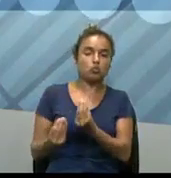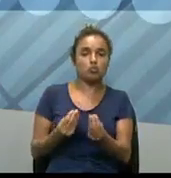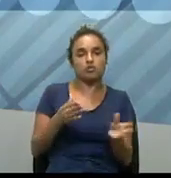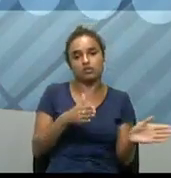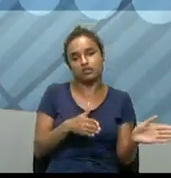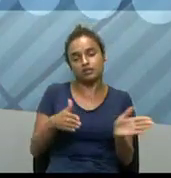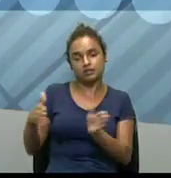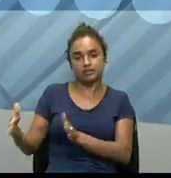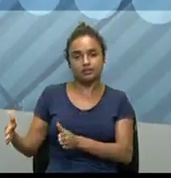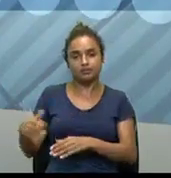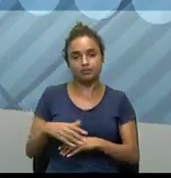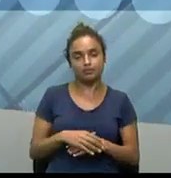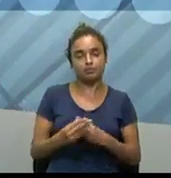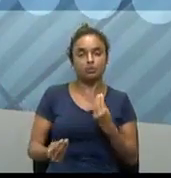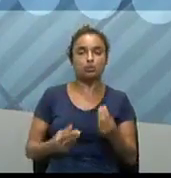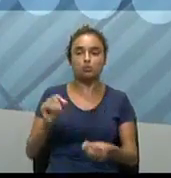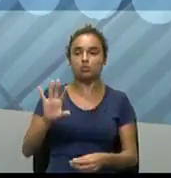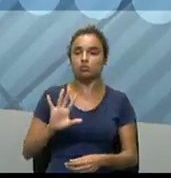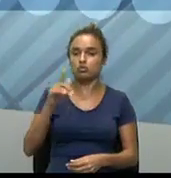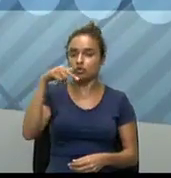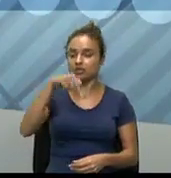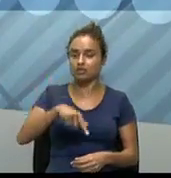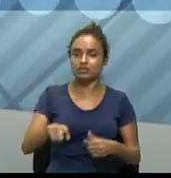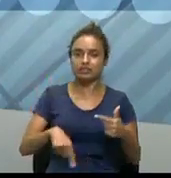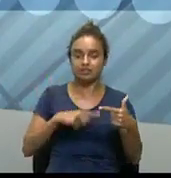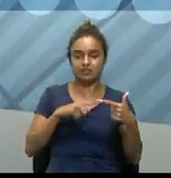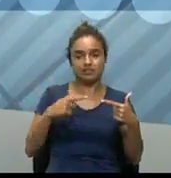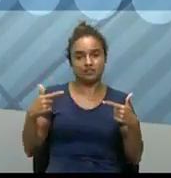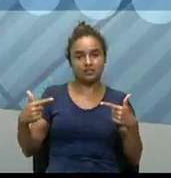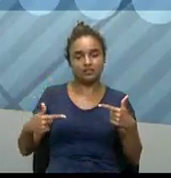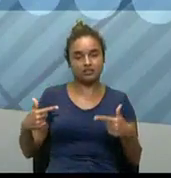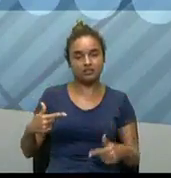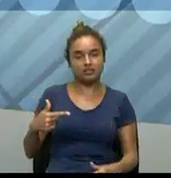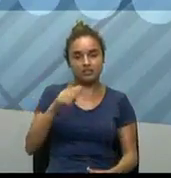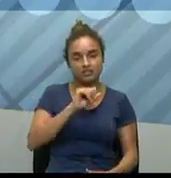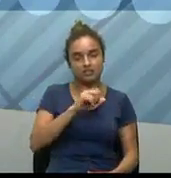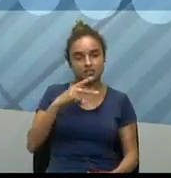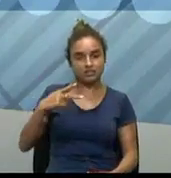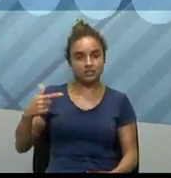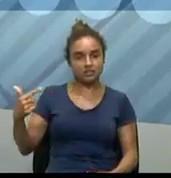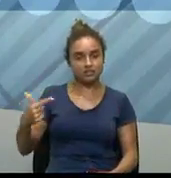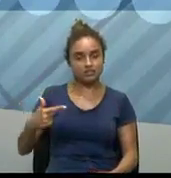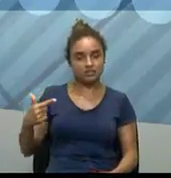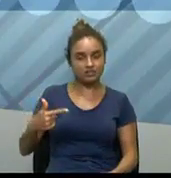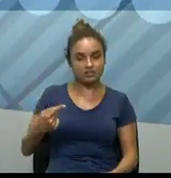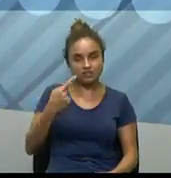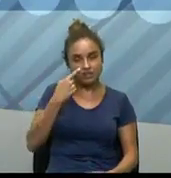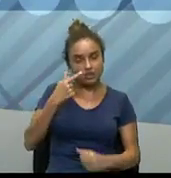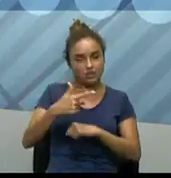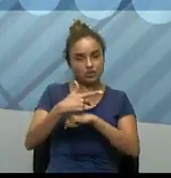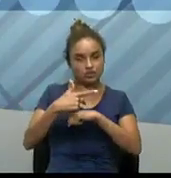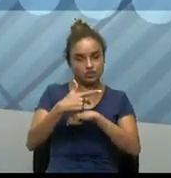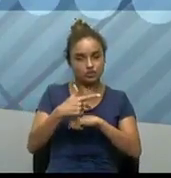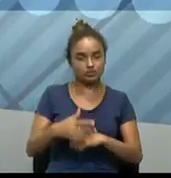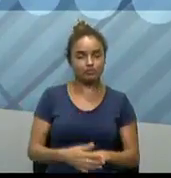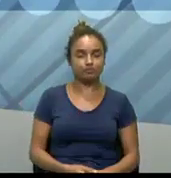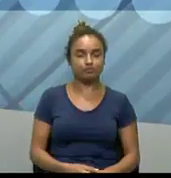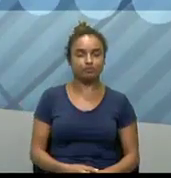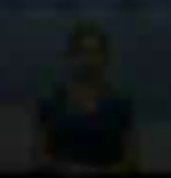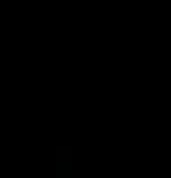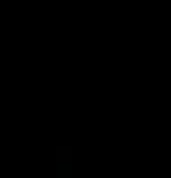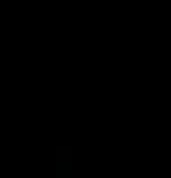as bitcoins. E a segunda, vamos ali, a segunda situação, problema, então vamos ao vídeo.